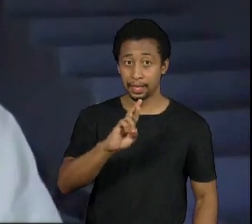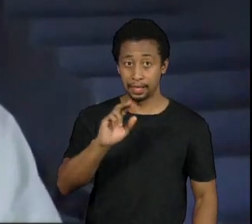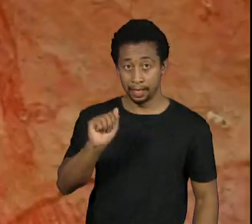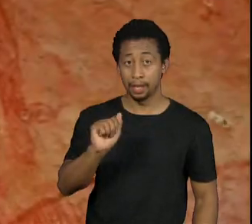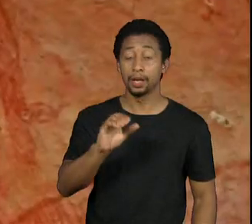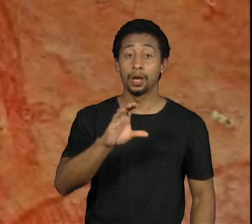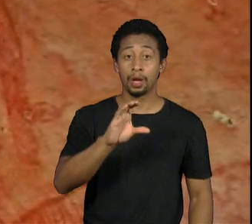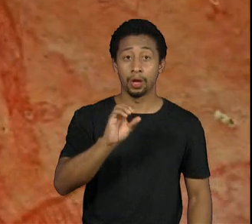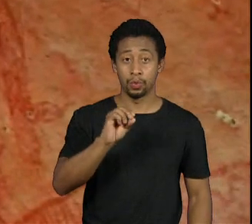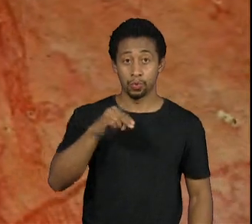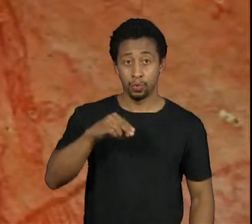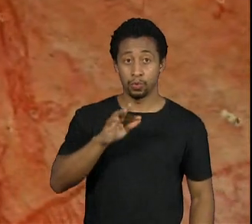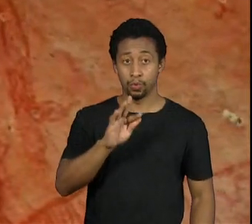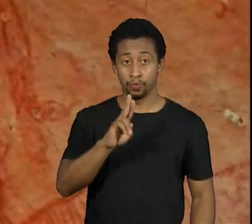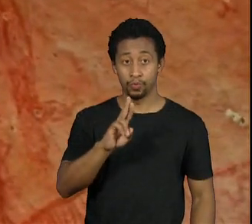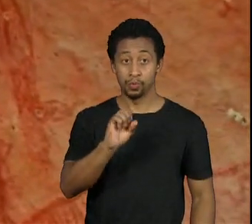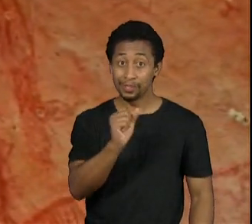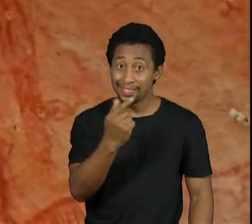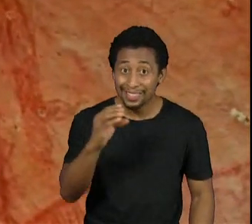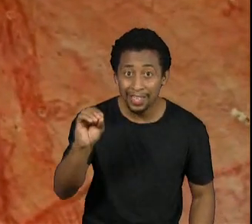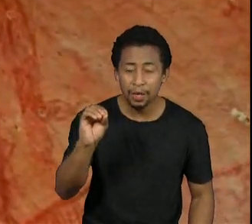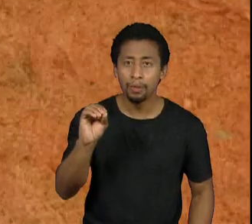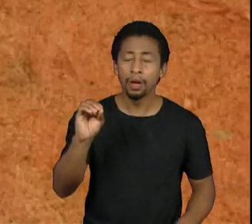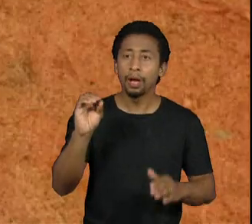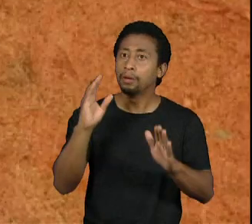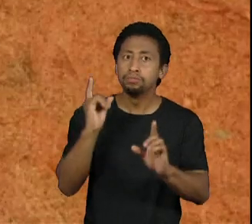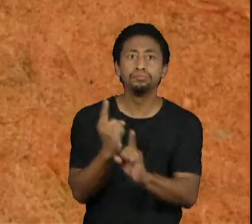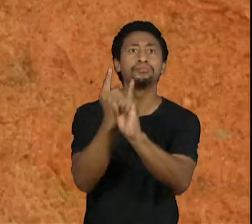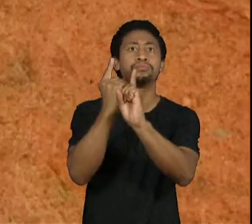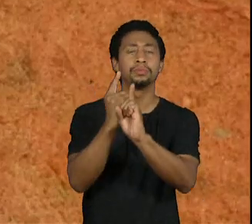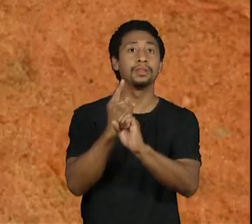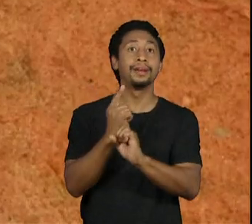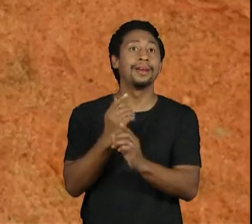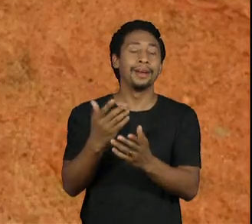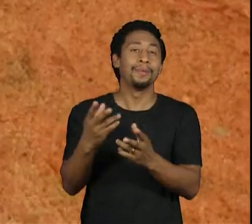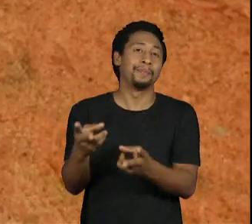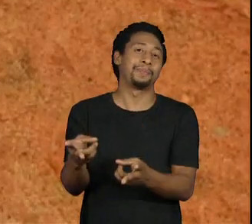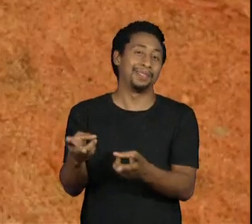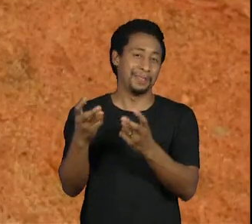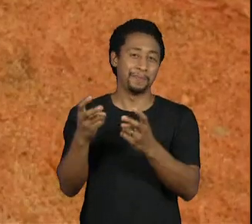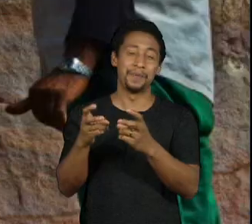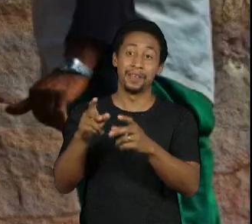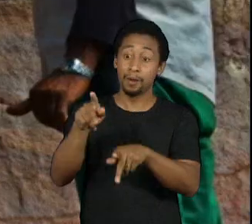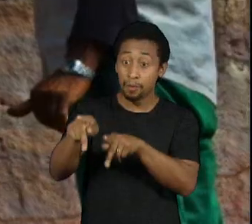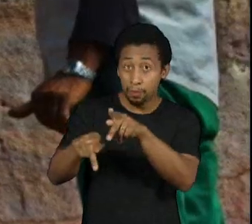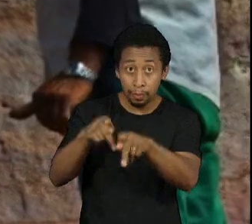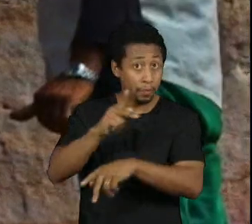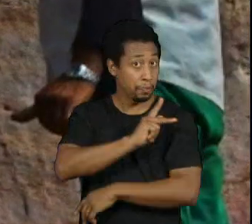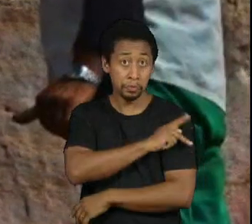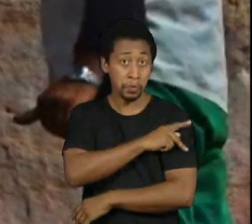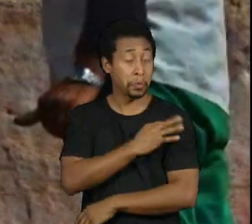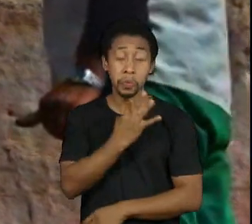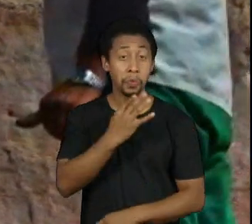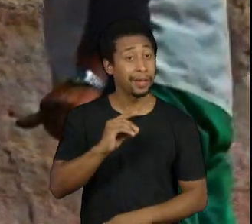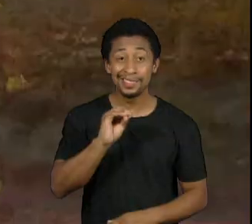aquele nome muito forte. E descobri rapidamente que nem o próprio piauiense conhecia aquela região.